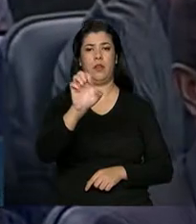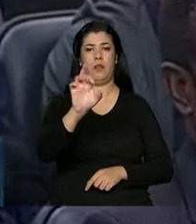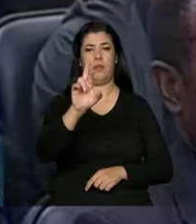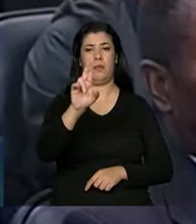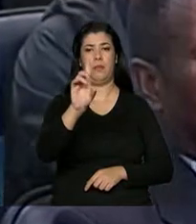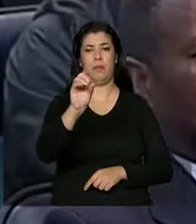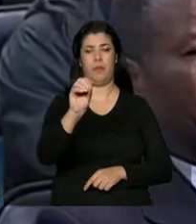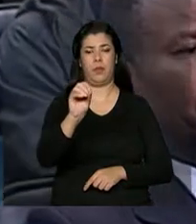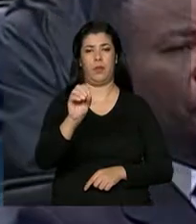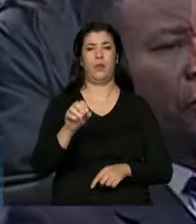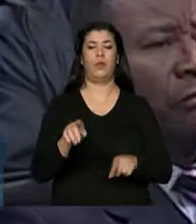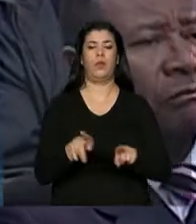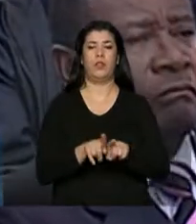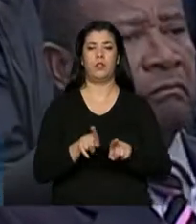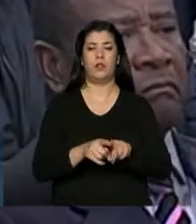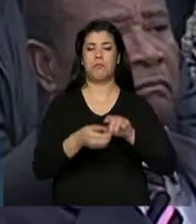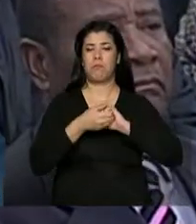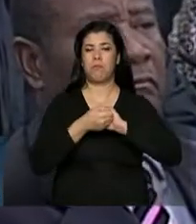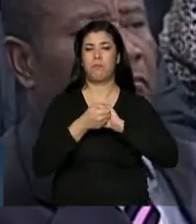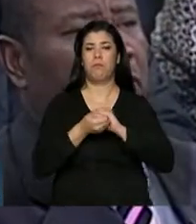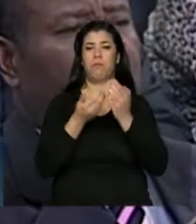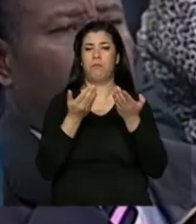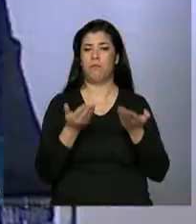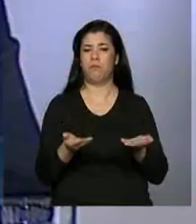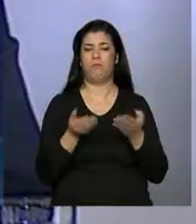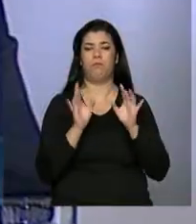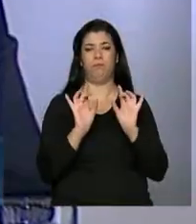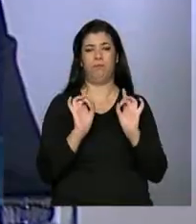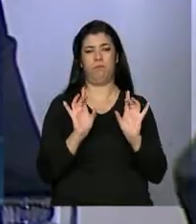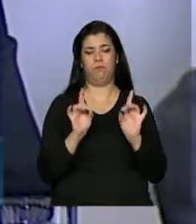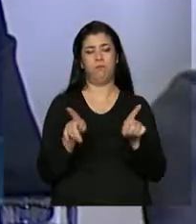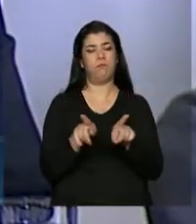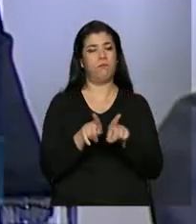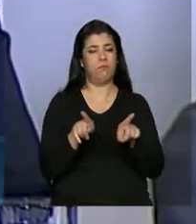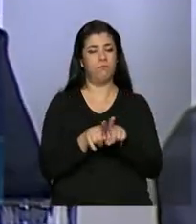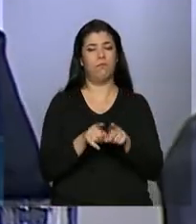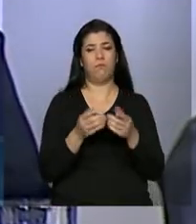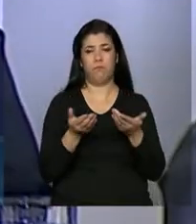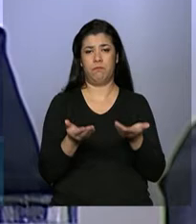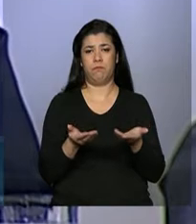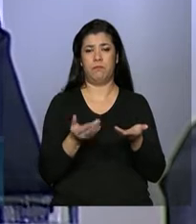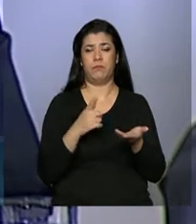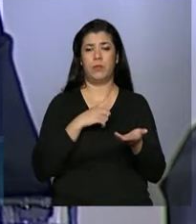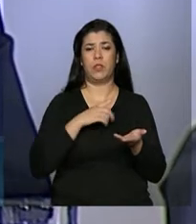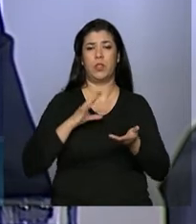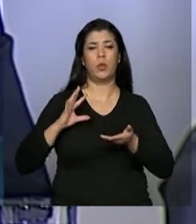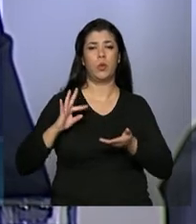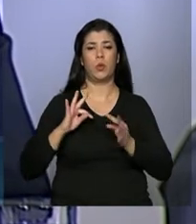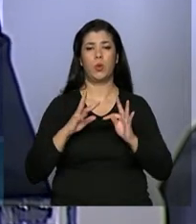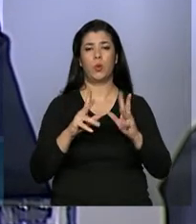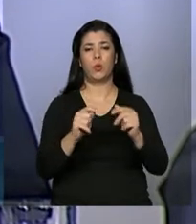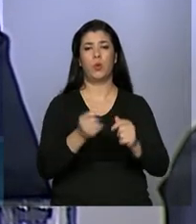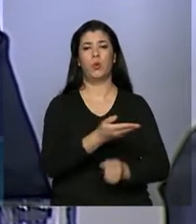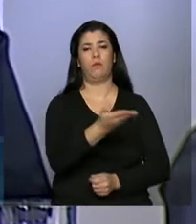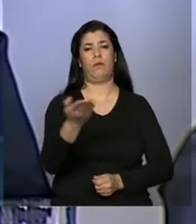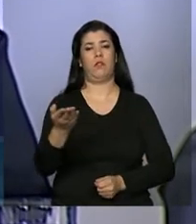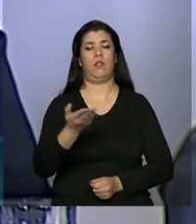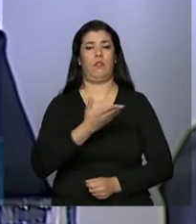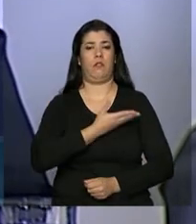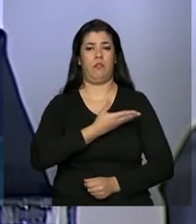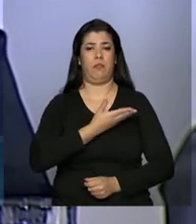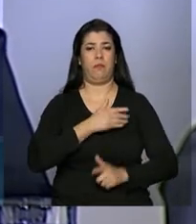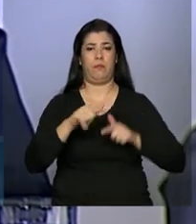E uma saudação muito grande, muito especial a todos os meus colegas,